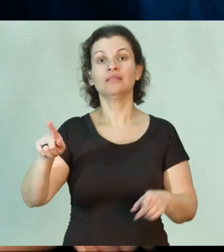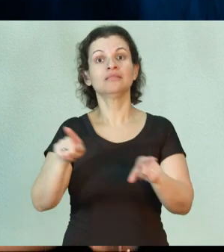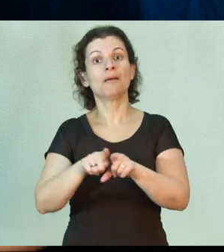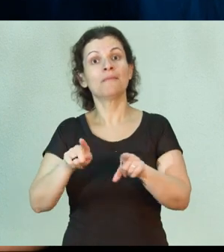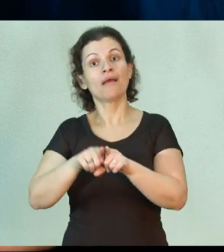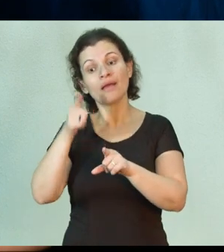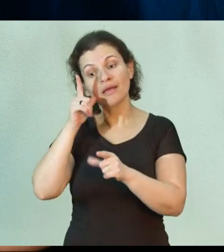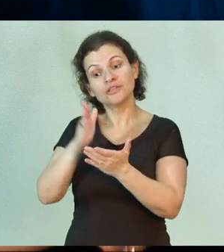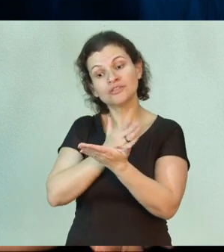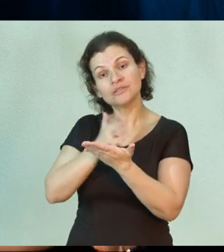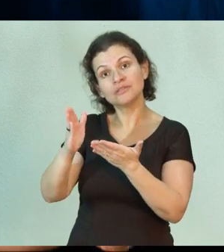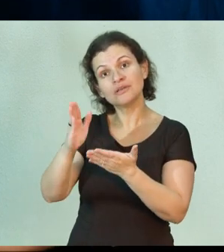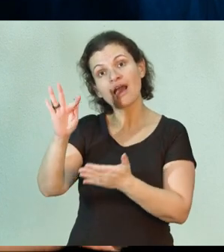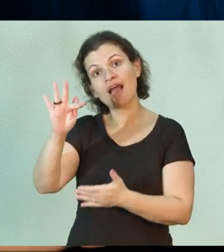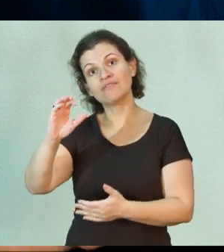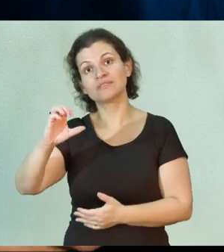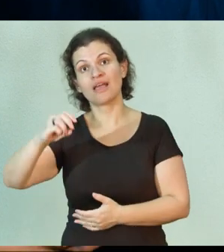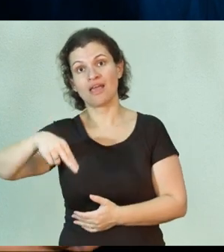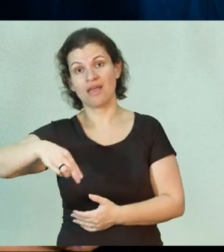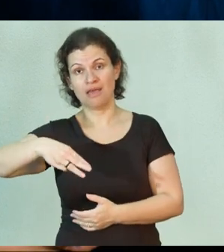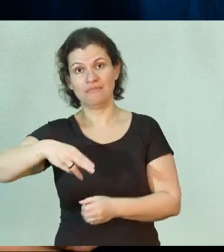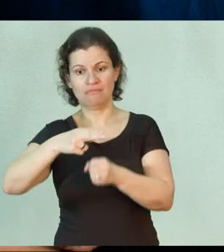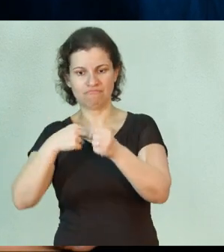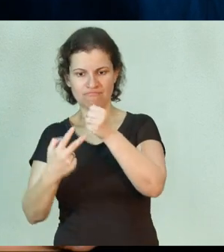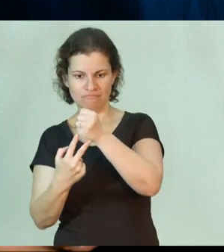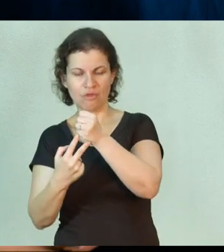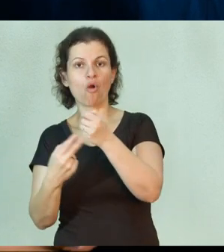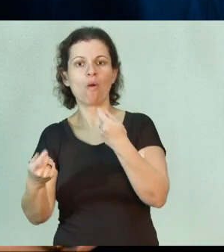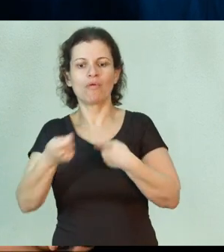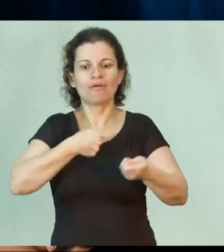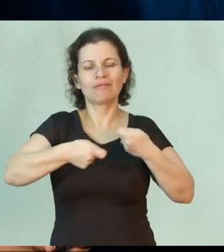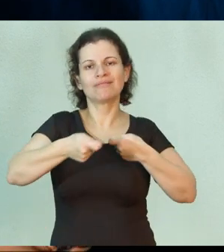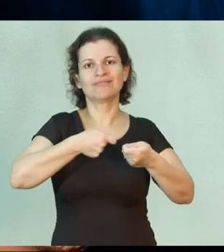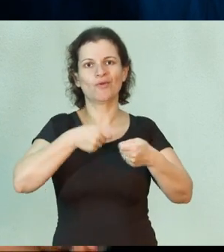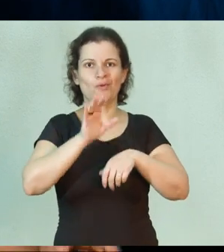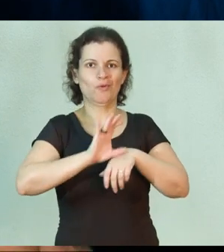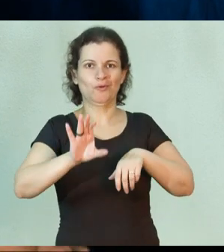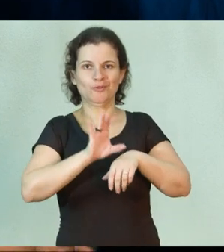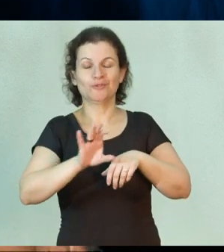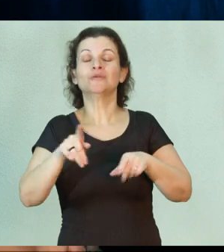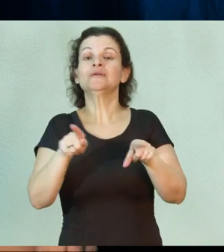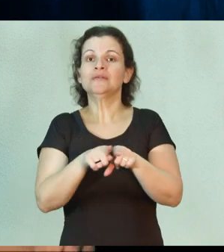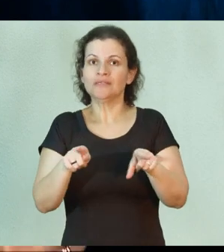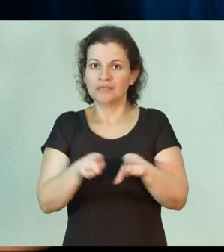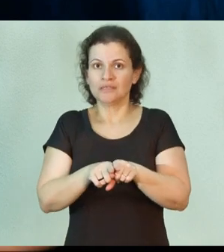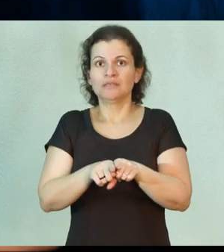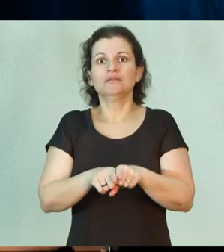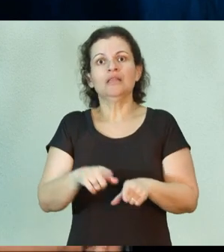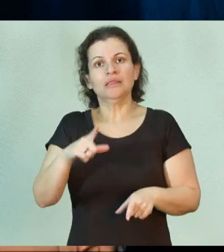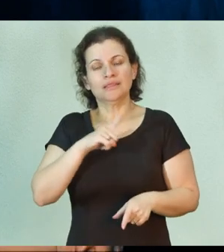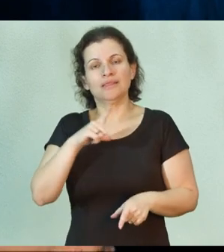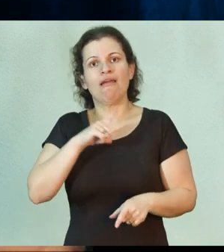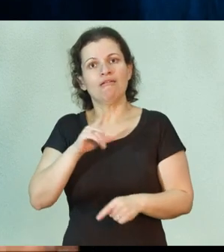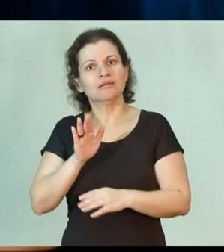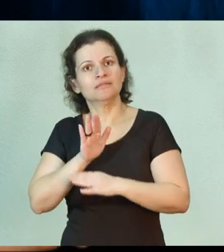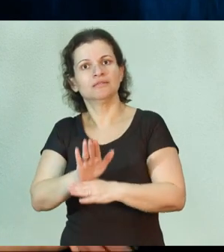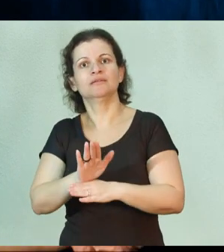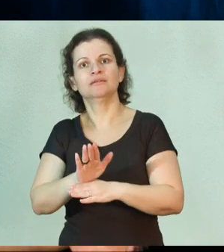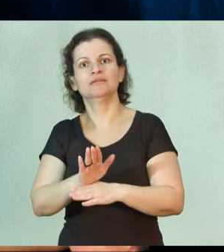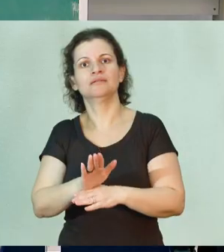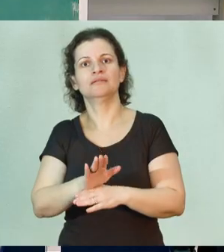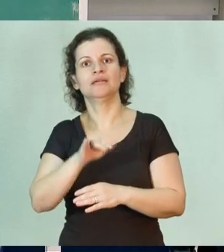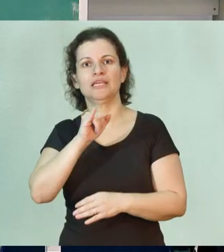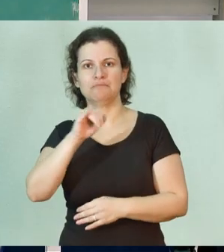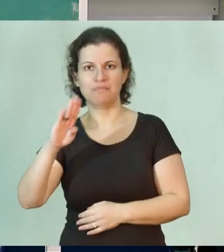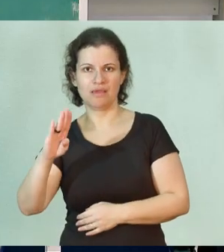divide com a Faculdade de Ciências Médicas a administração do curso. Além disso, também contamos com a contribuição do Instituto